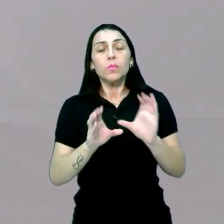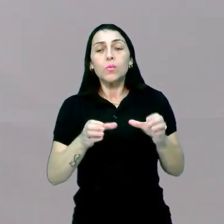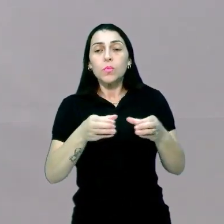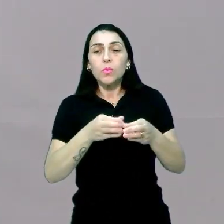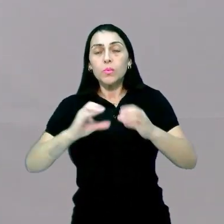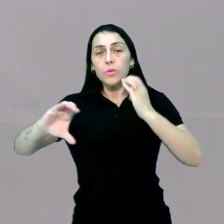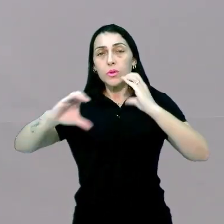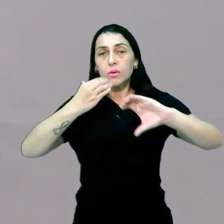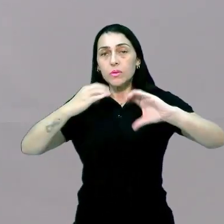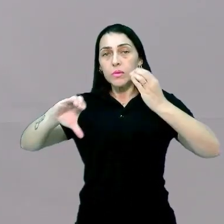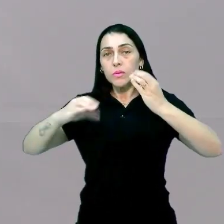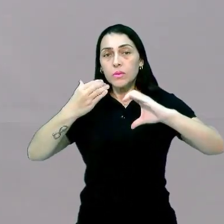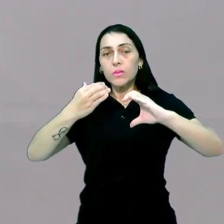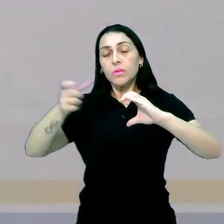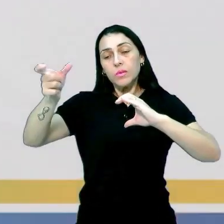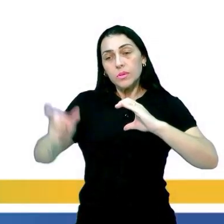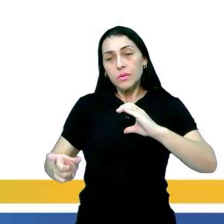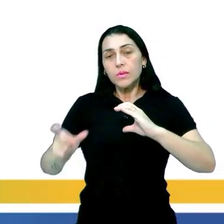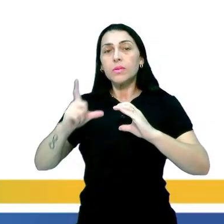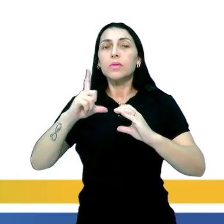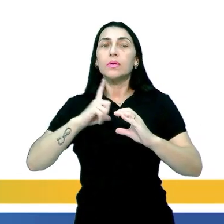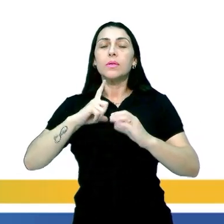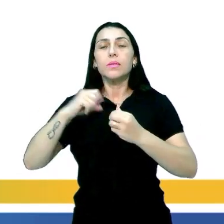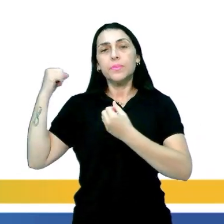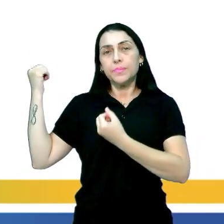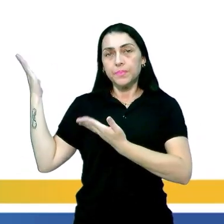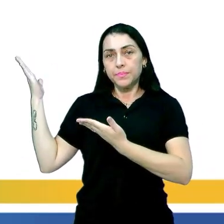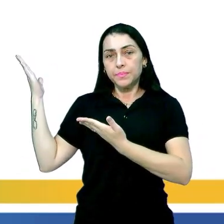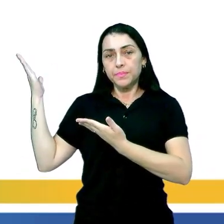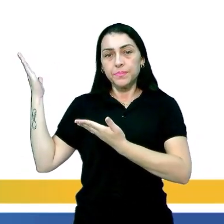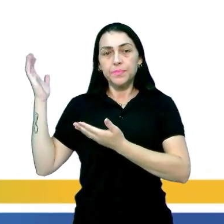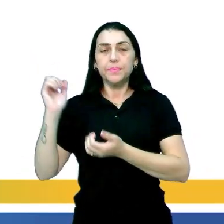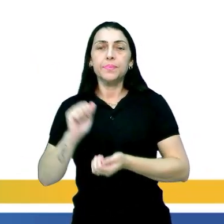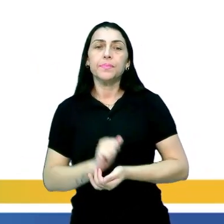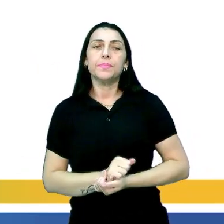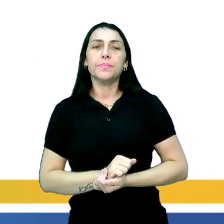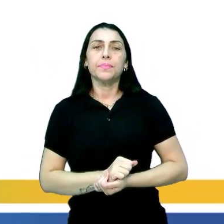cantores. Então, nós temos aí o The Voice, Brasil.